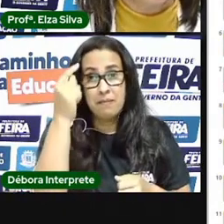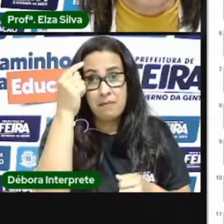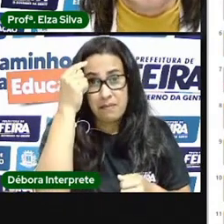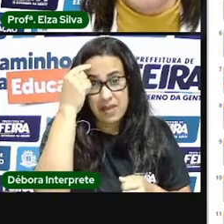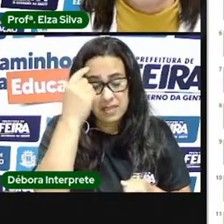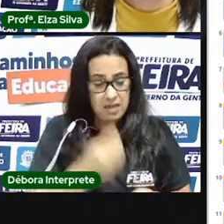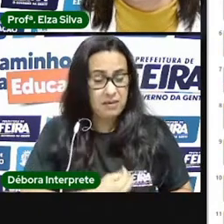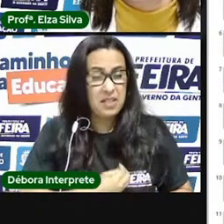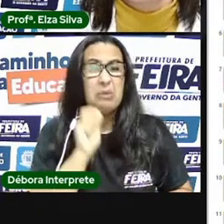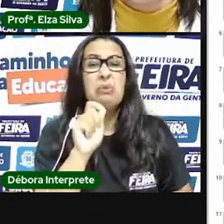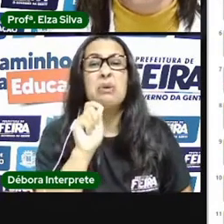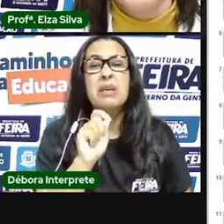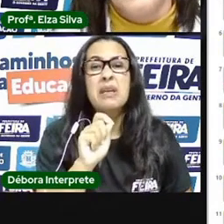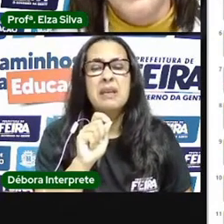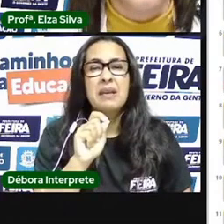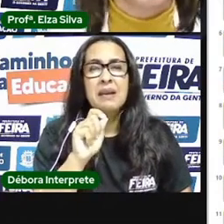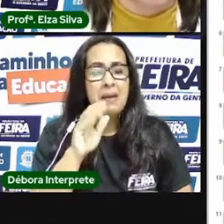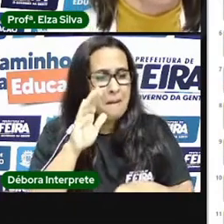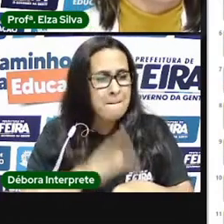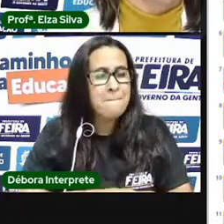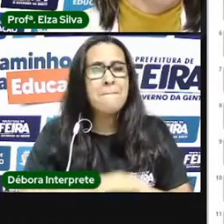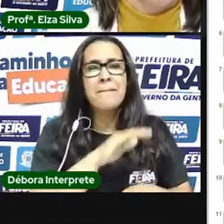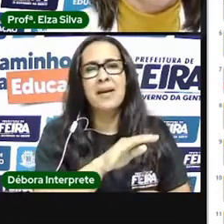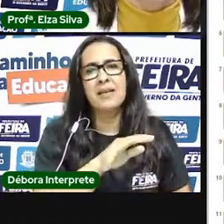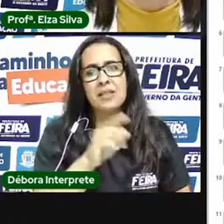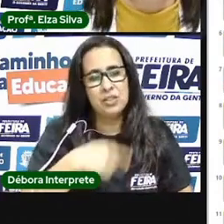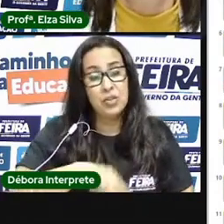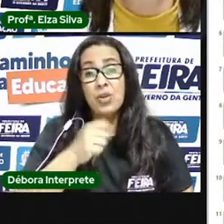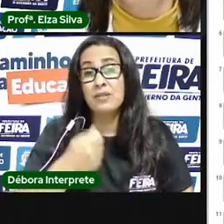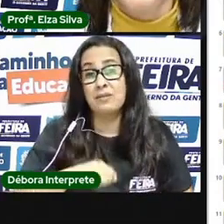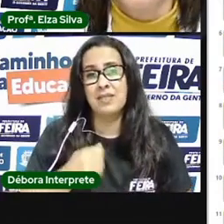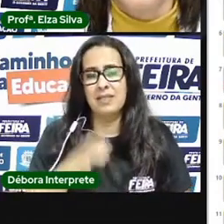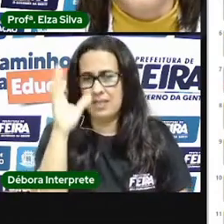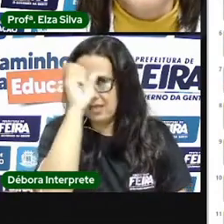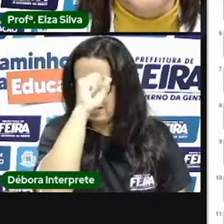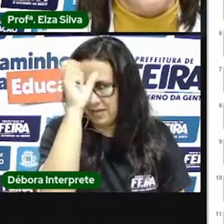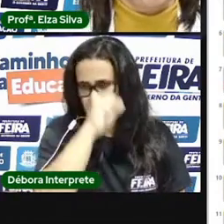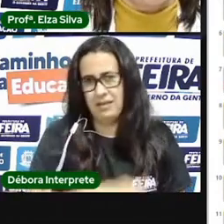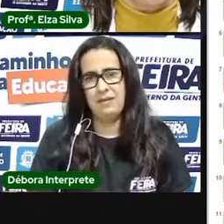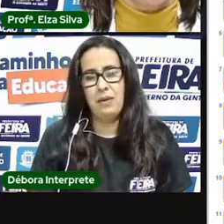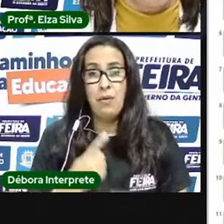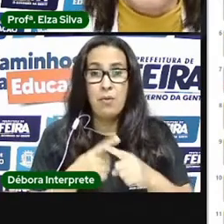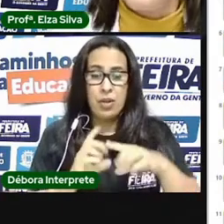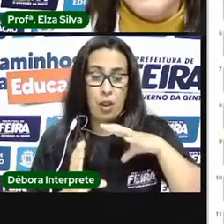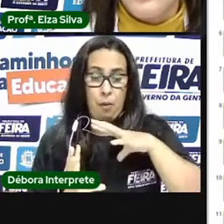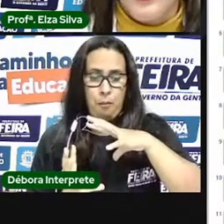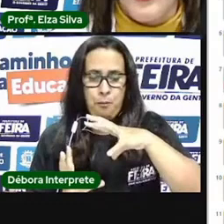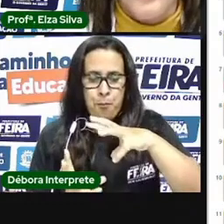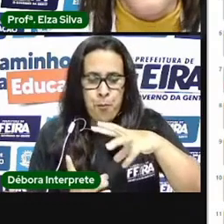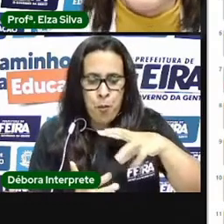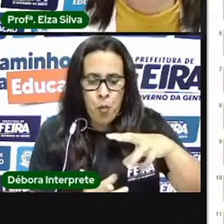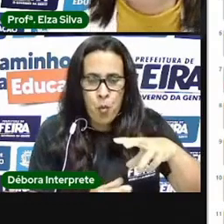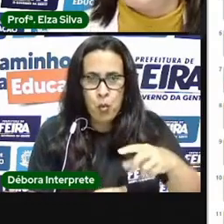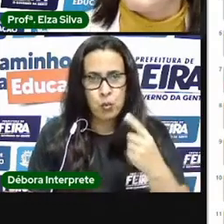e tudo o que precisamos é aprender com os danos. Que o mundo inteiro é um só. Cuide do seu